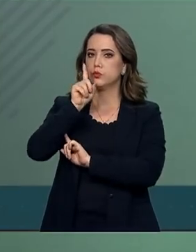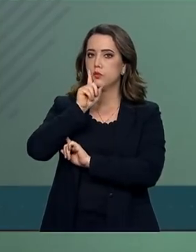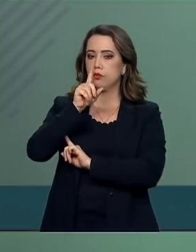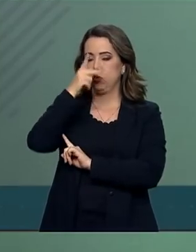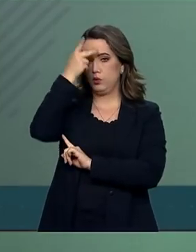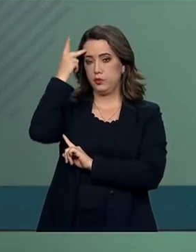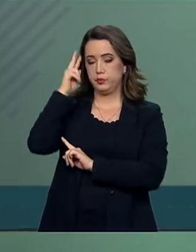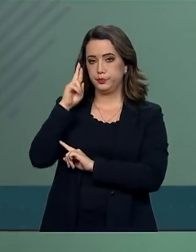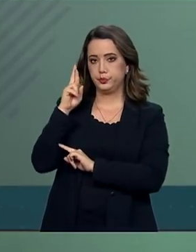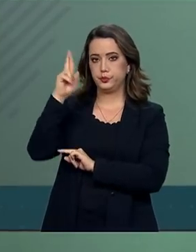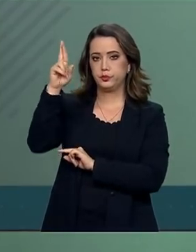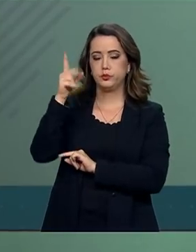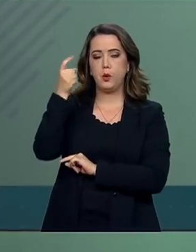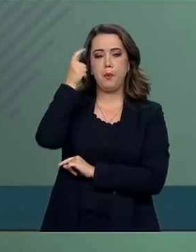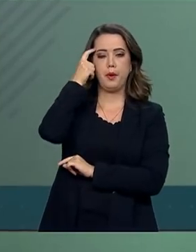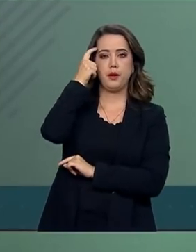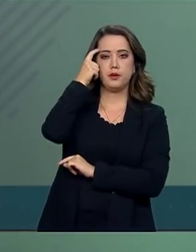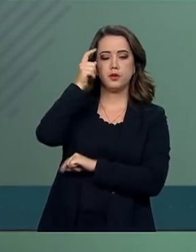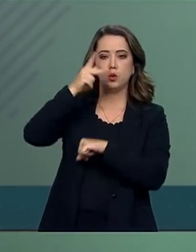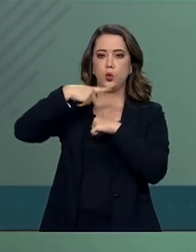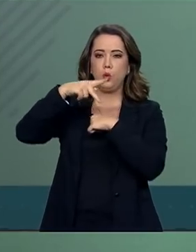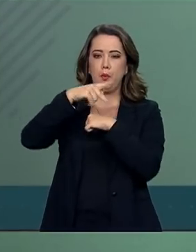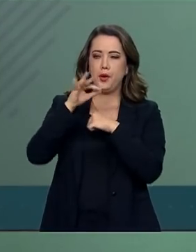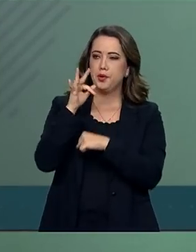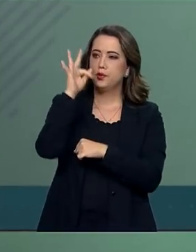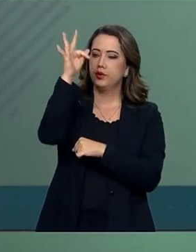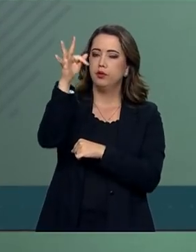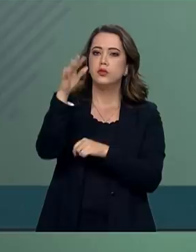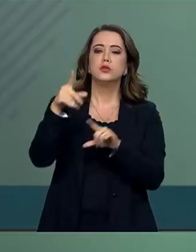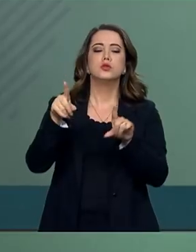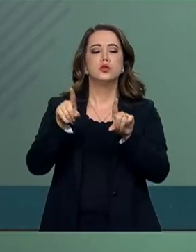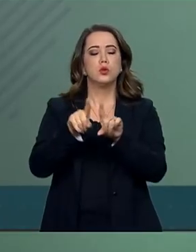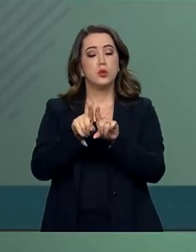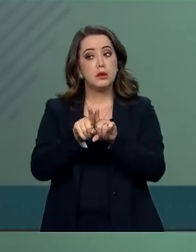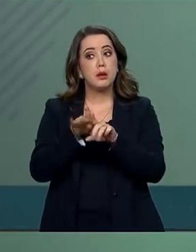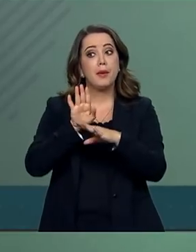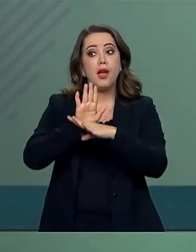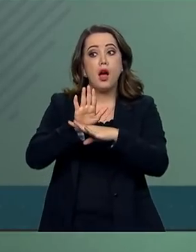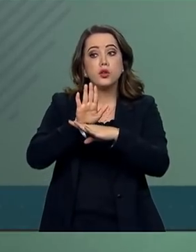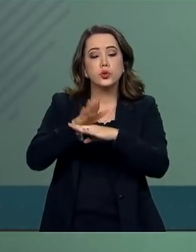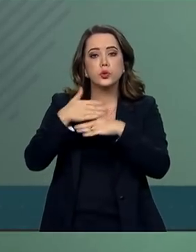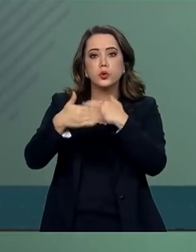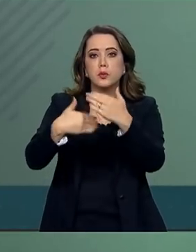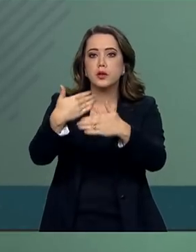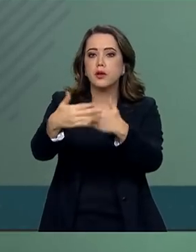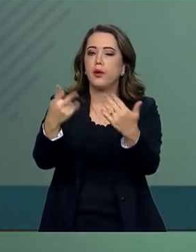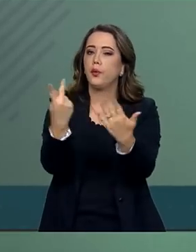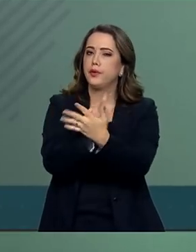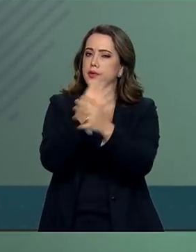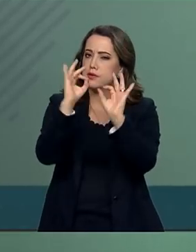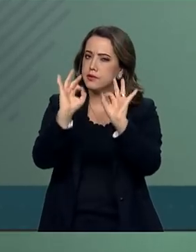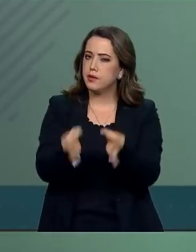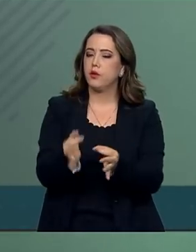no país, no seu futuro e colabora para que isso se realize.